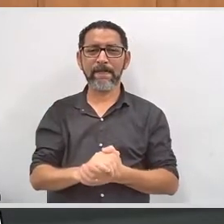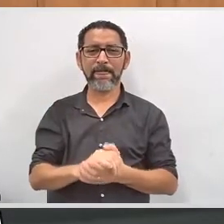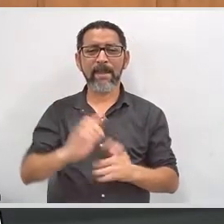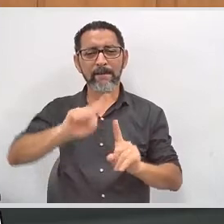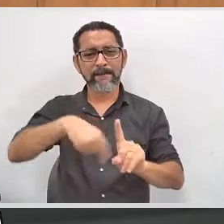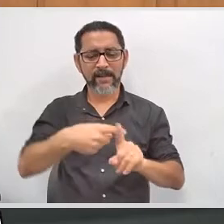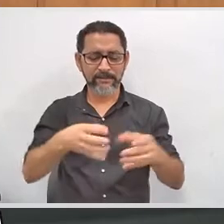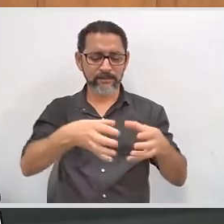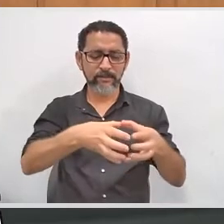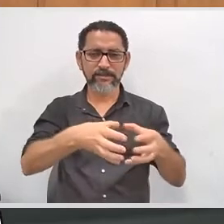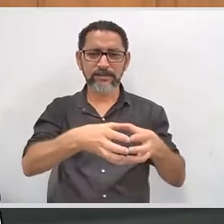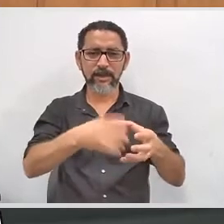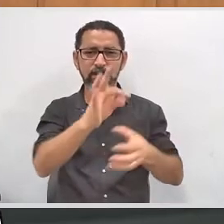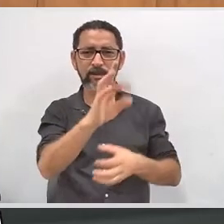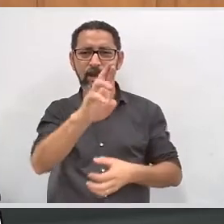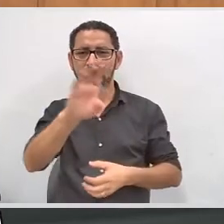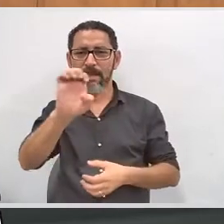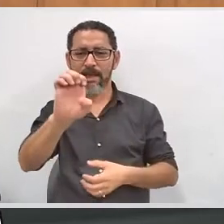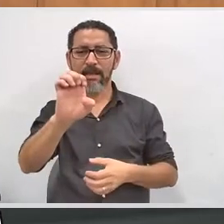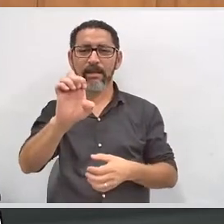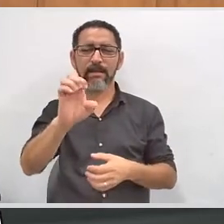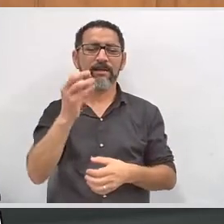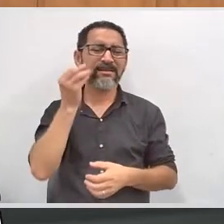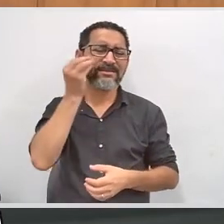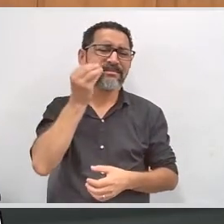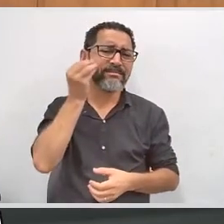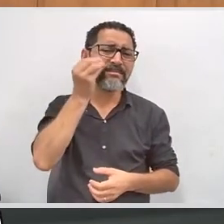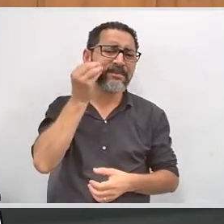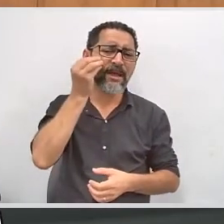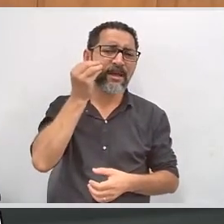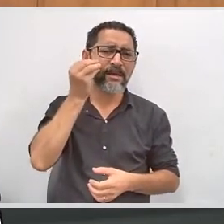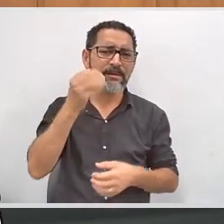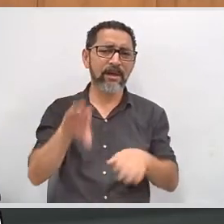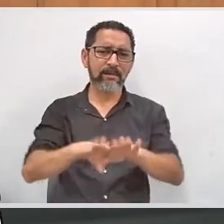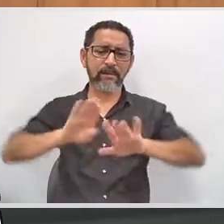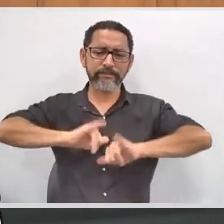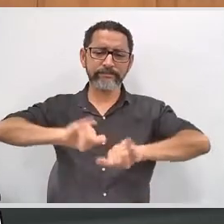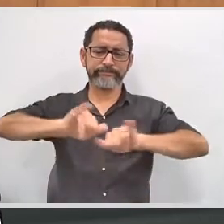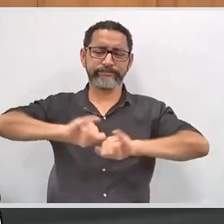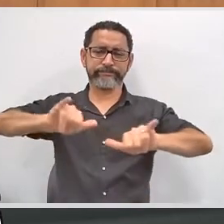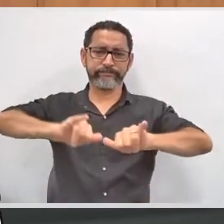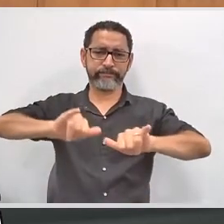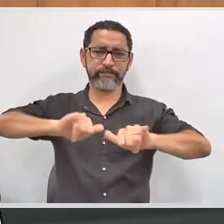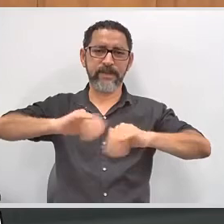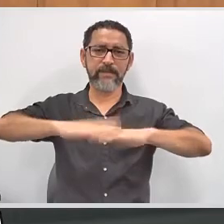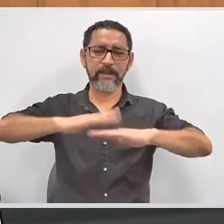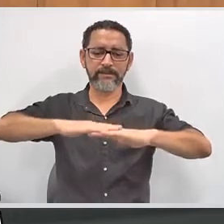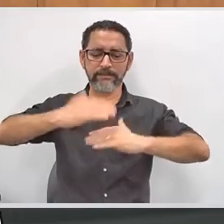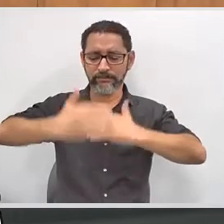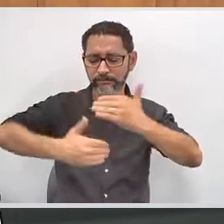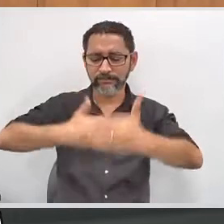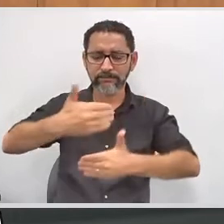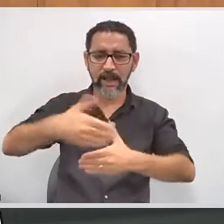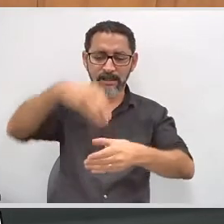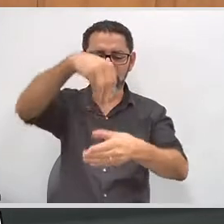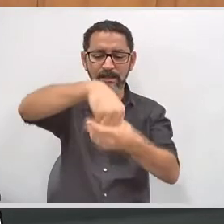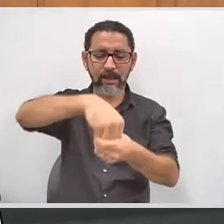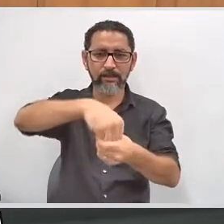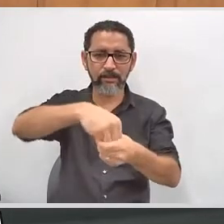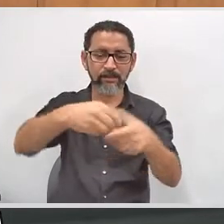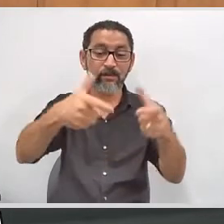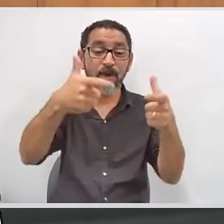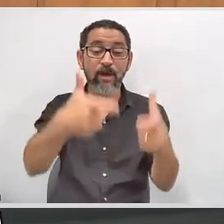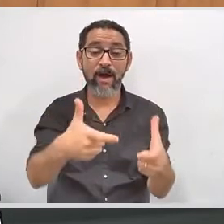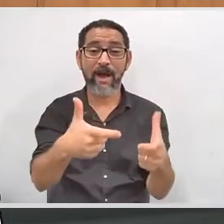a comissão toda, o TRE como um todo, tenta promover essa adaptação do ambiente da sessão